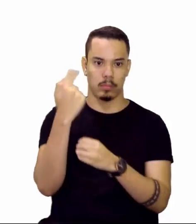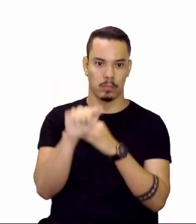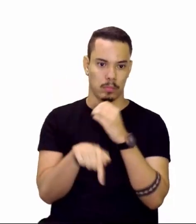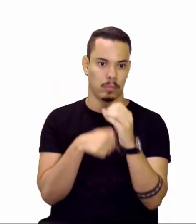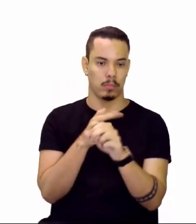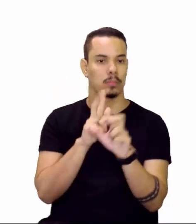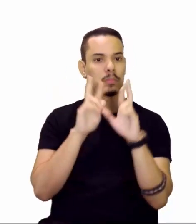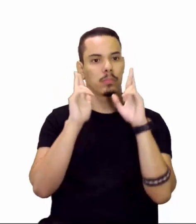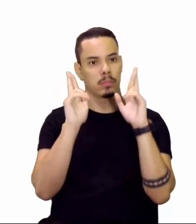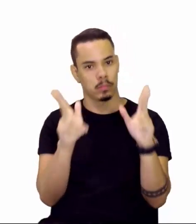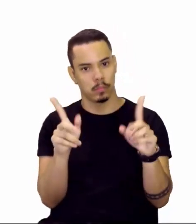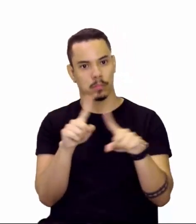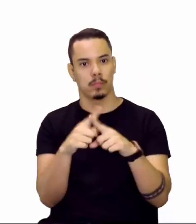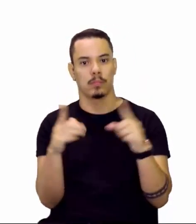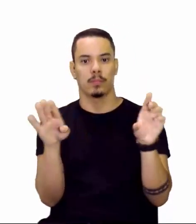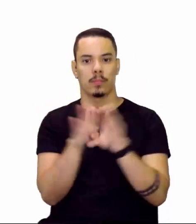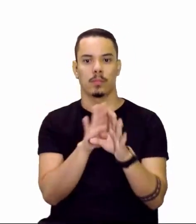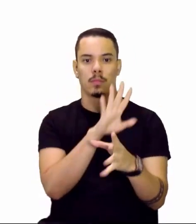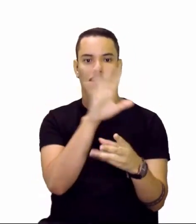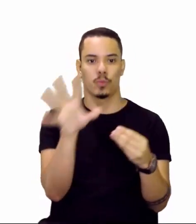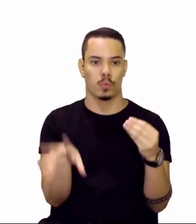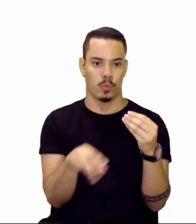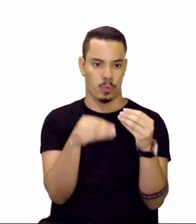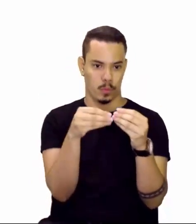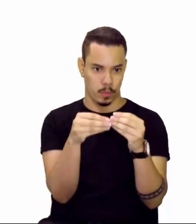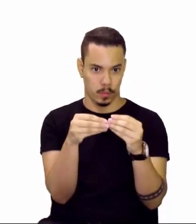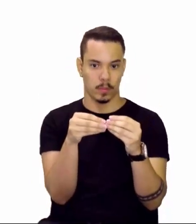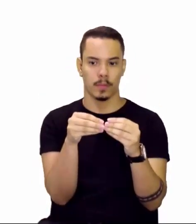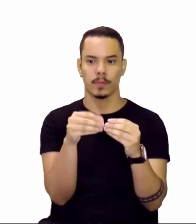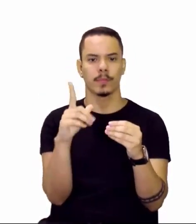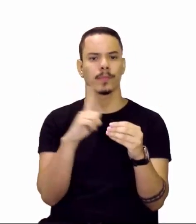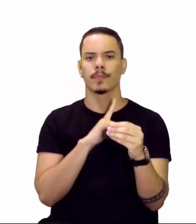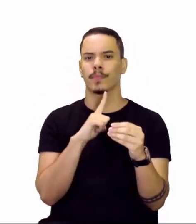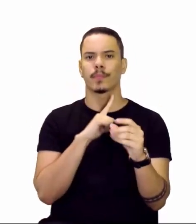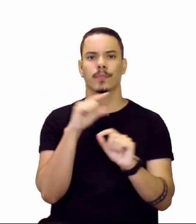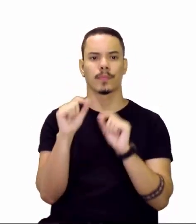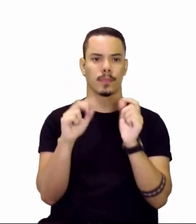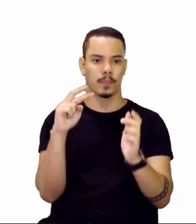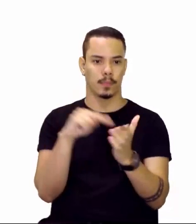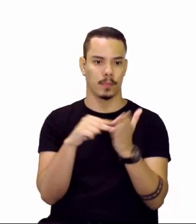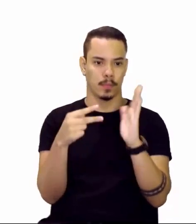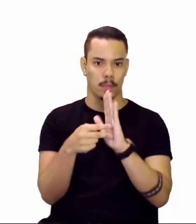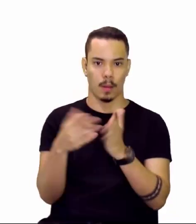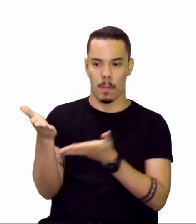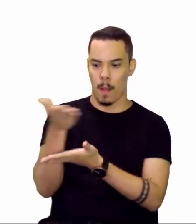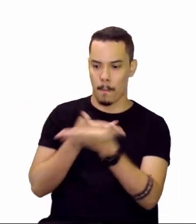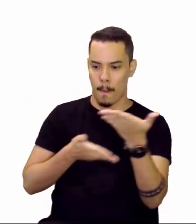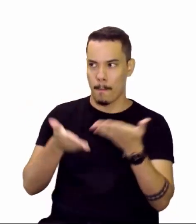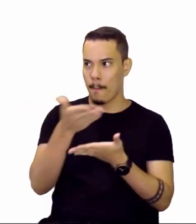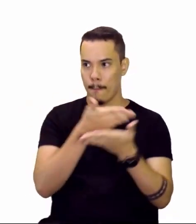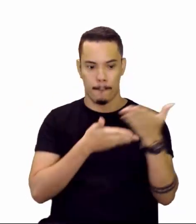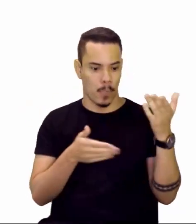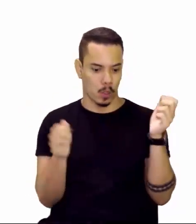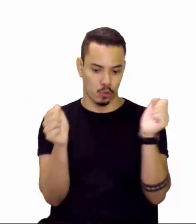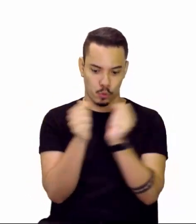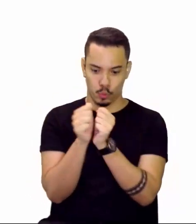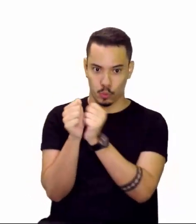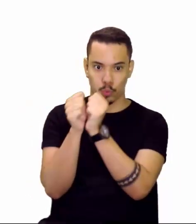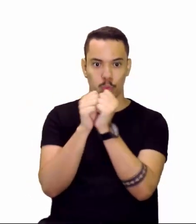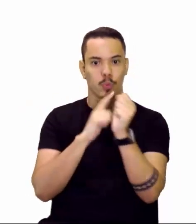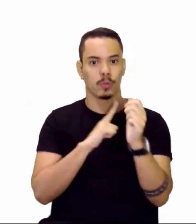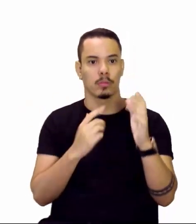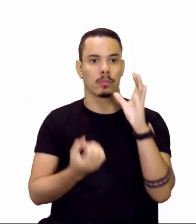diferentes, e pela junção deles ali, né, que eles vão estar interagindo com outros, nós temos a